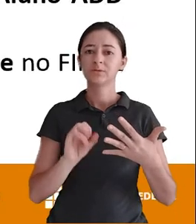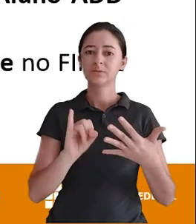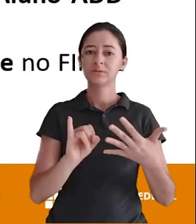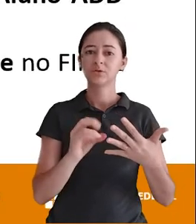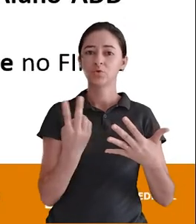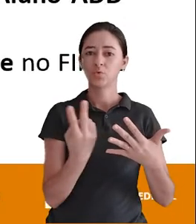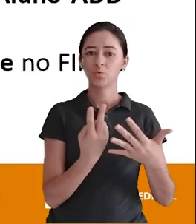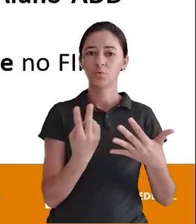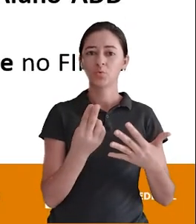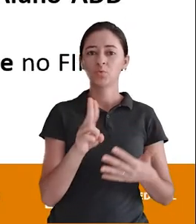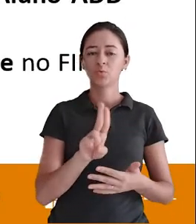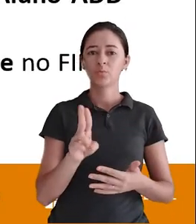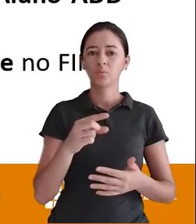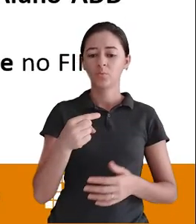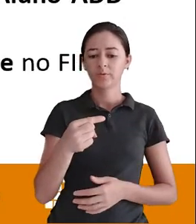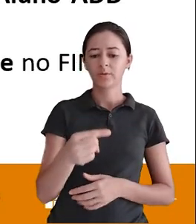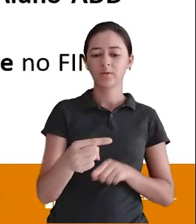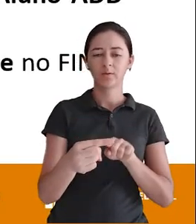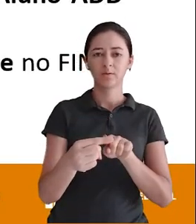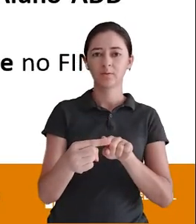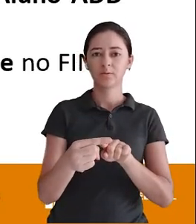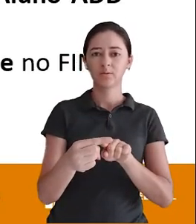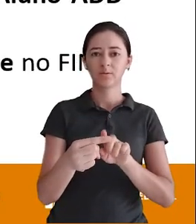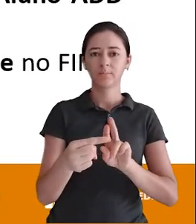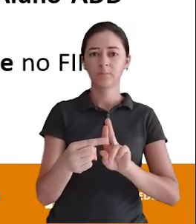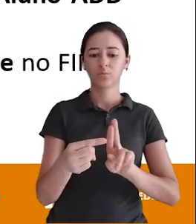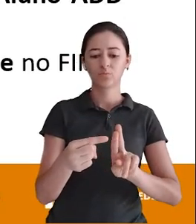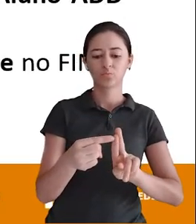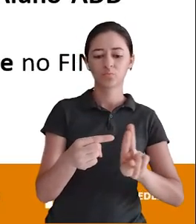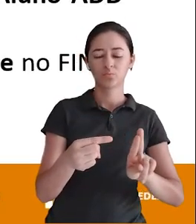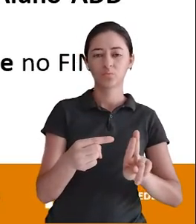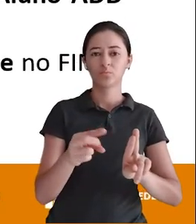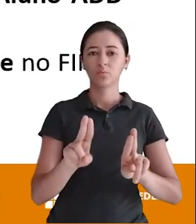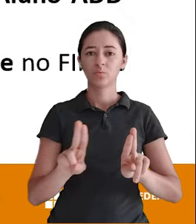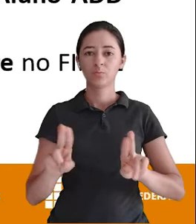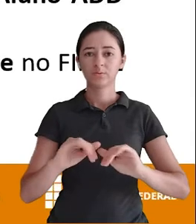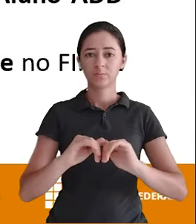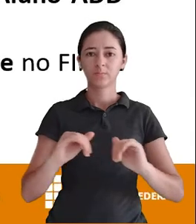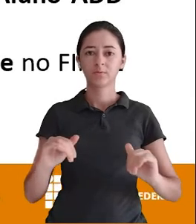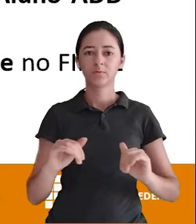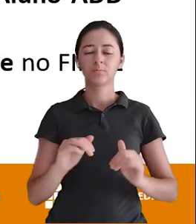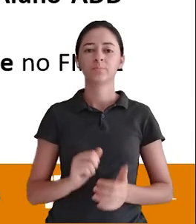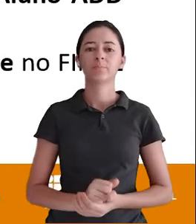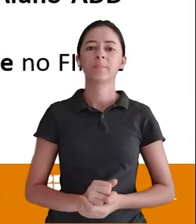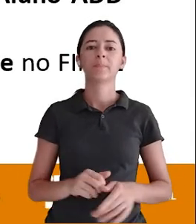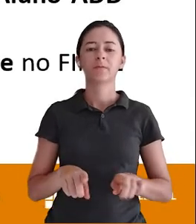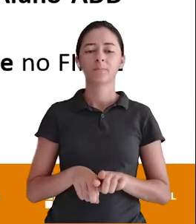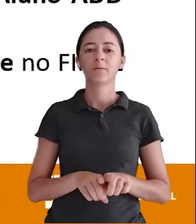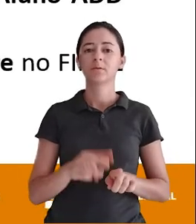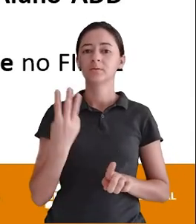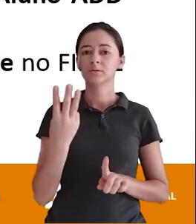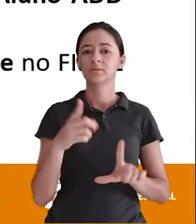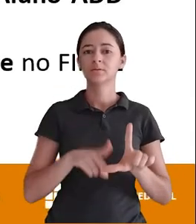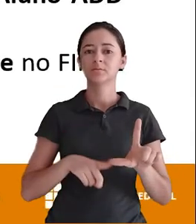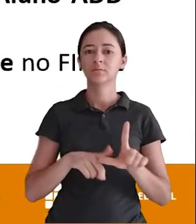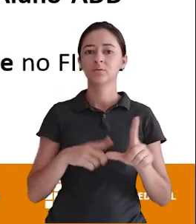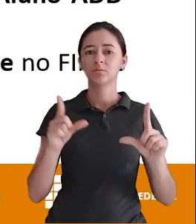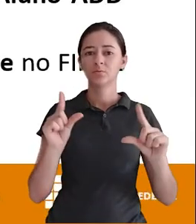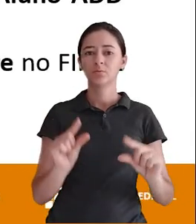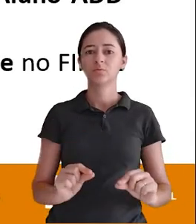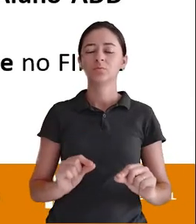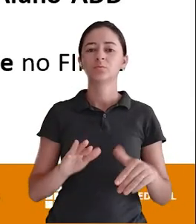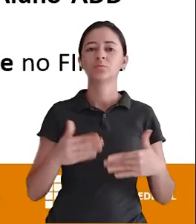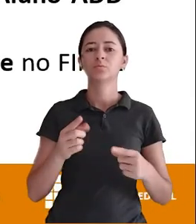separado Por underline E no final O sufixo da boa prática Que eu estou ensinando Vocês desde o início E o tipo de dado dele Tá